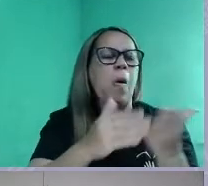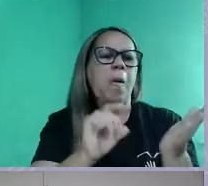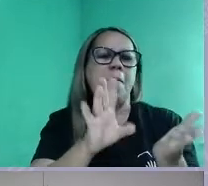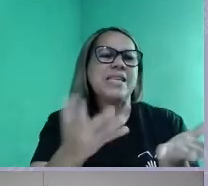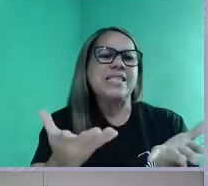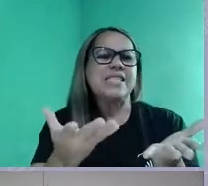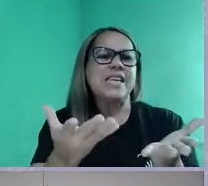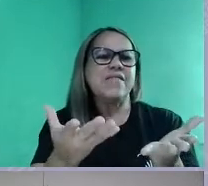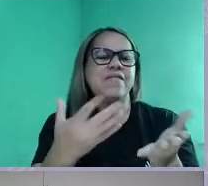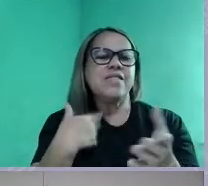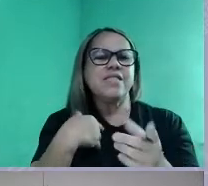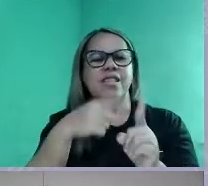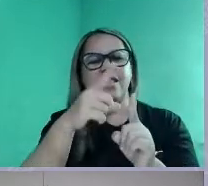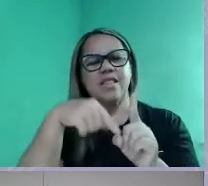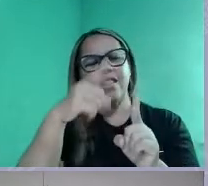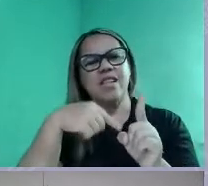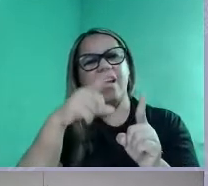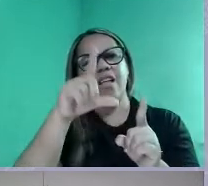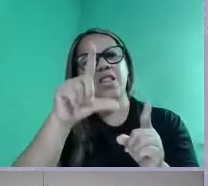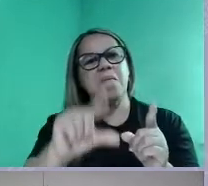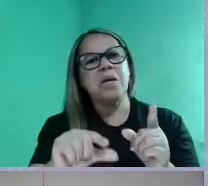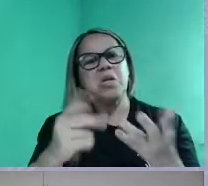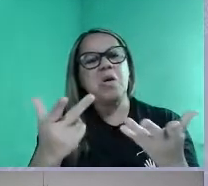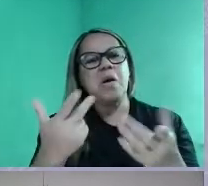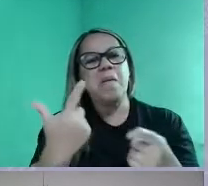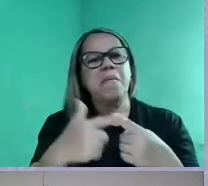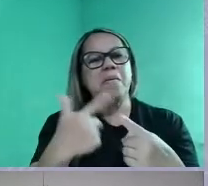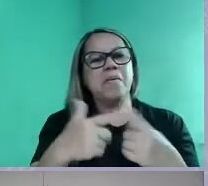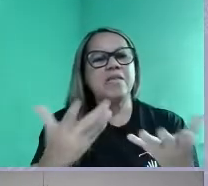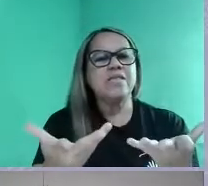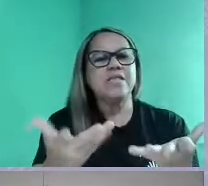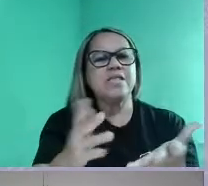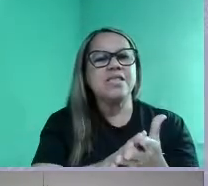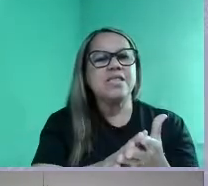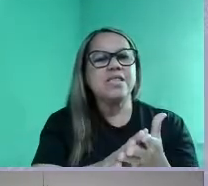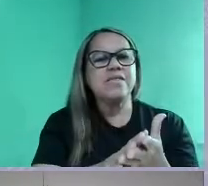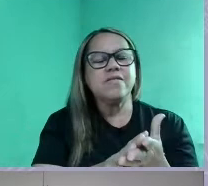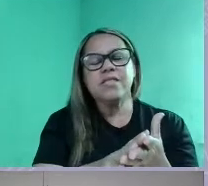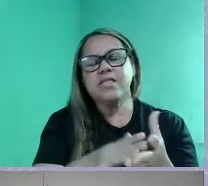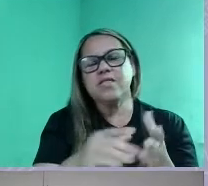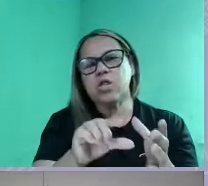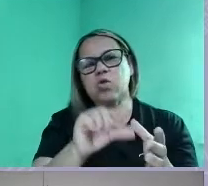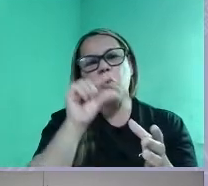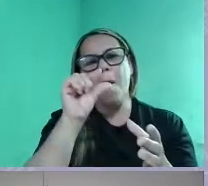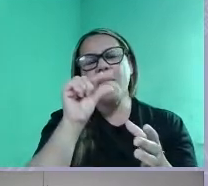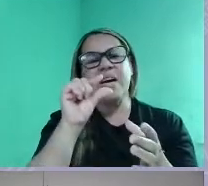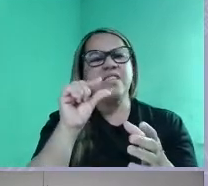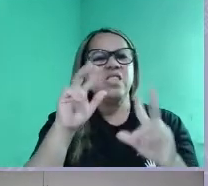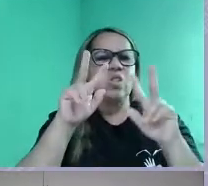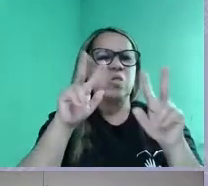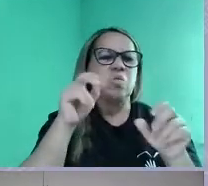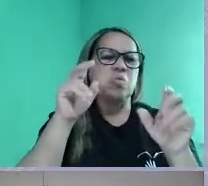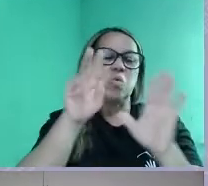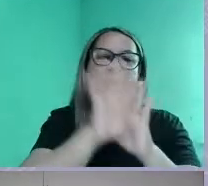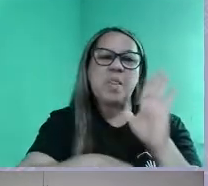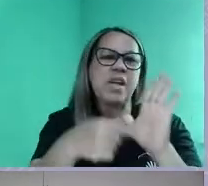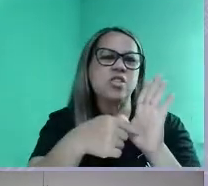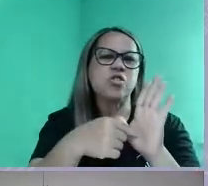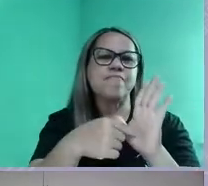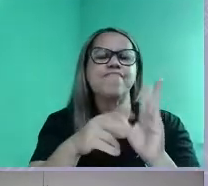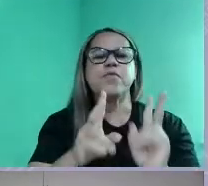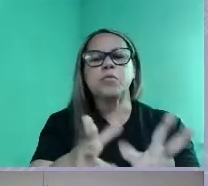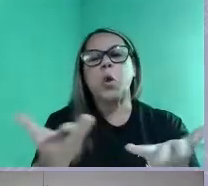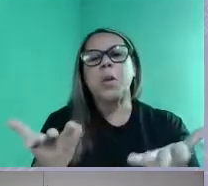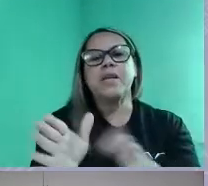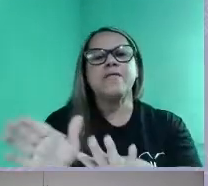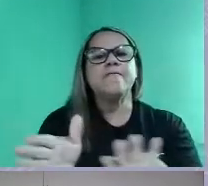você diminui o nível da sua avaliação, porque você vai ser tangente ao texto, tá certo? Vamos lá, seguindo, né? Então,